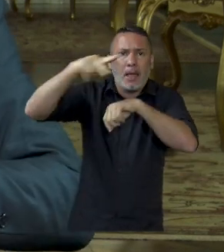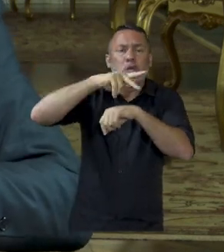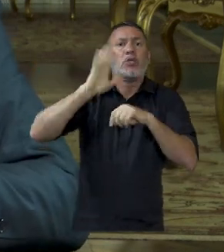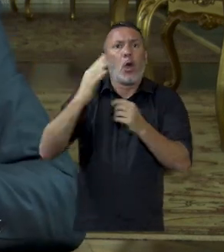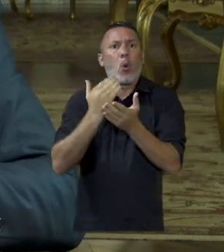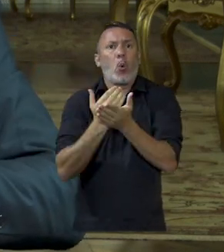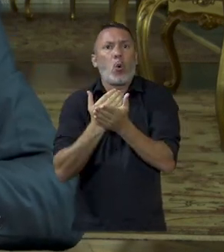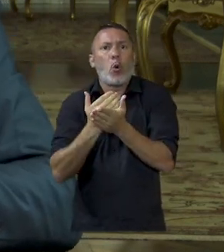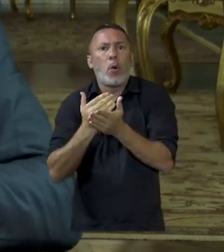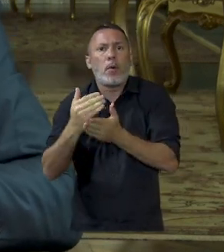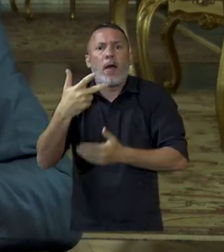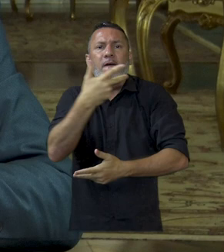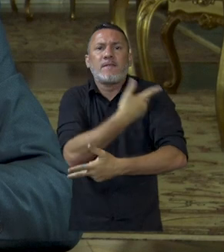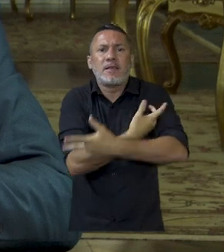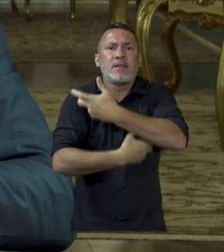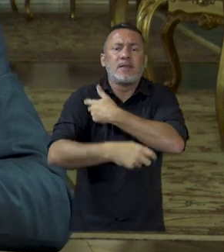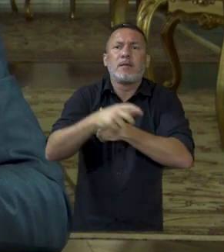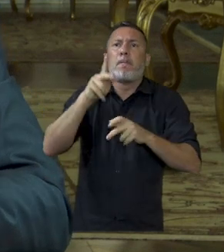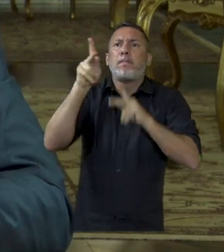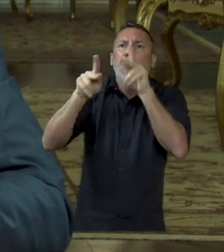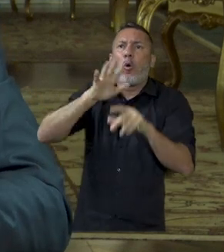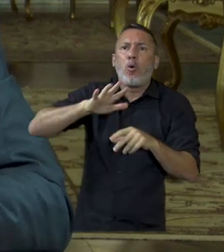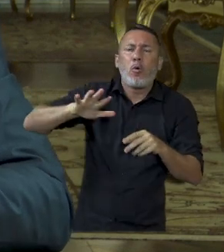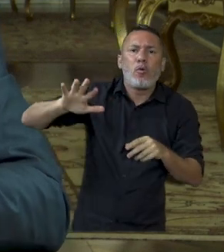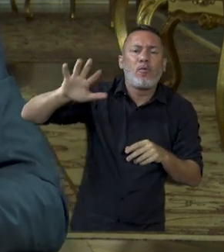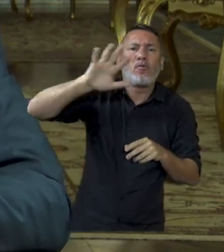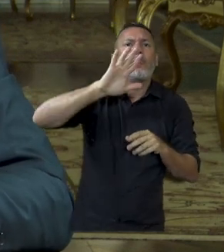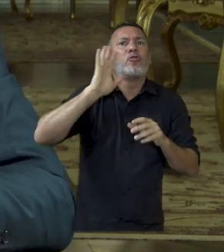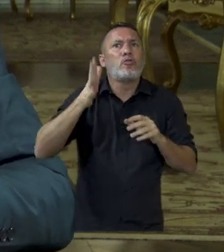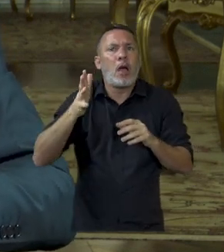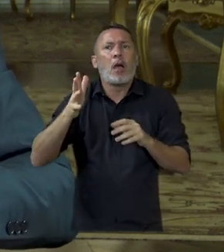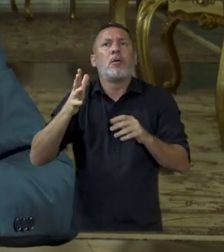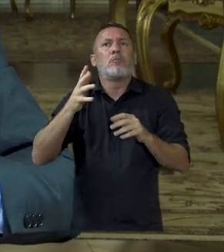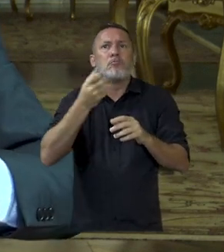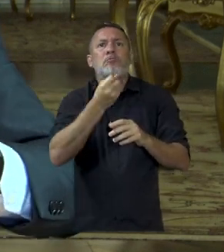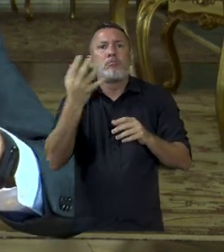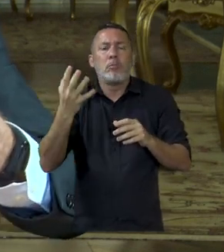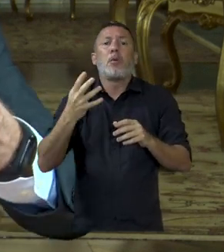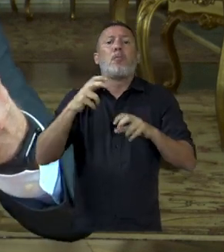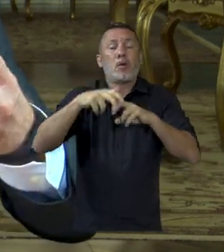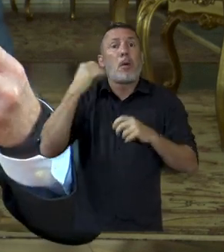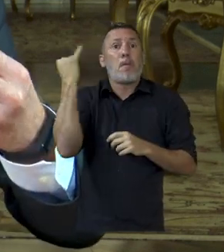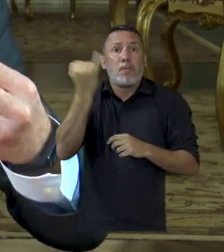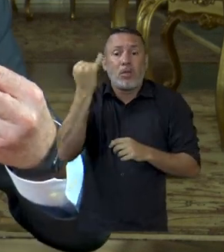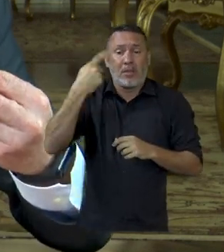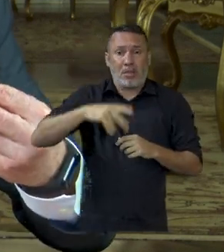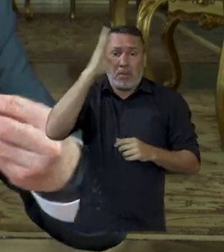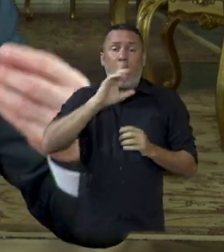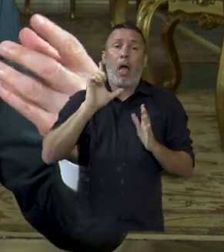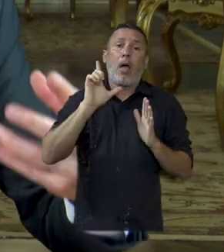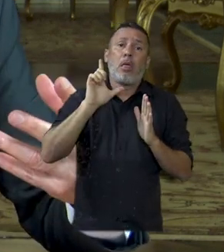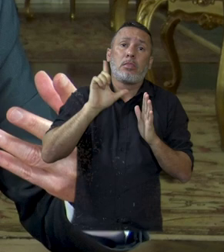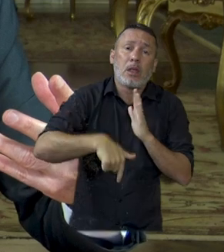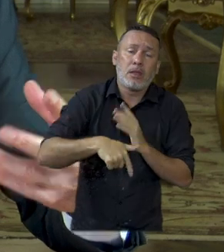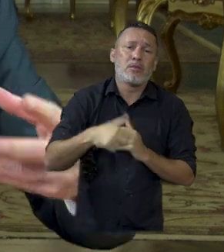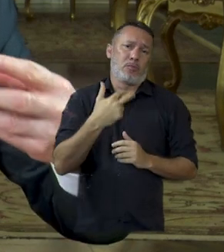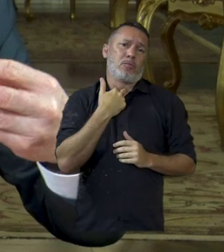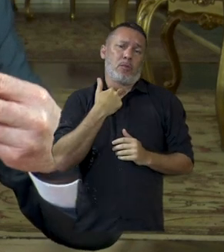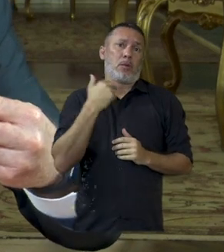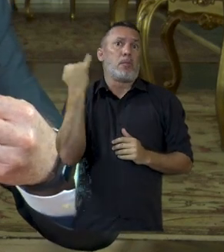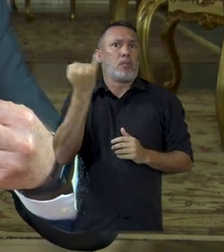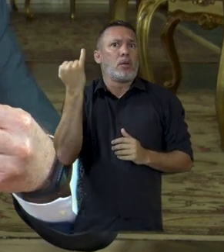iniciando a vacinação da sua população e é importante que a gente não demore.